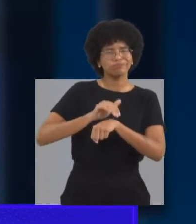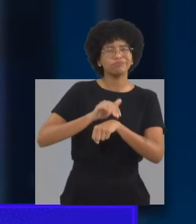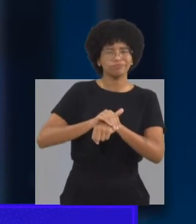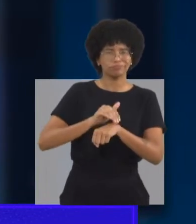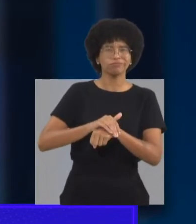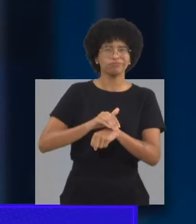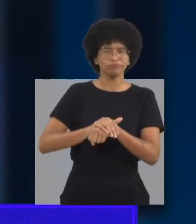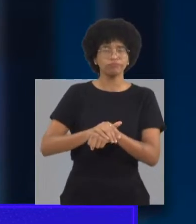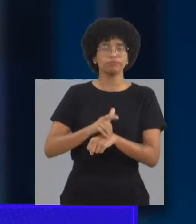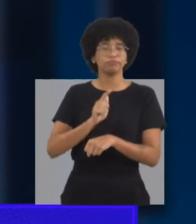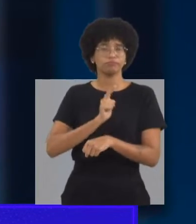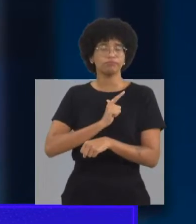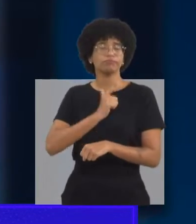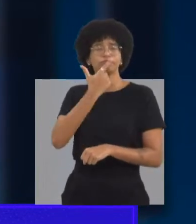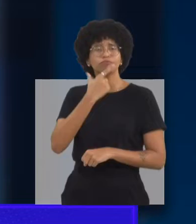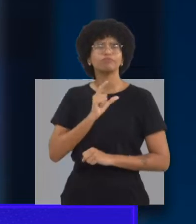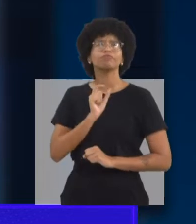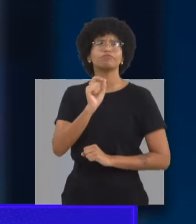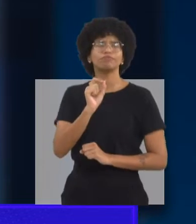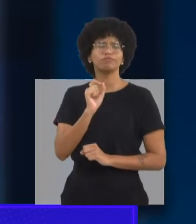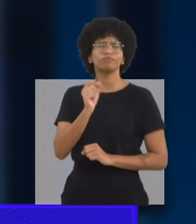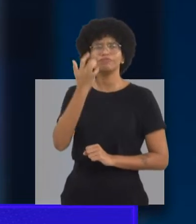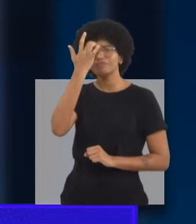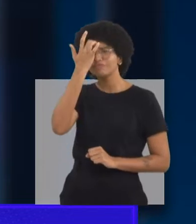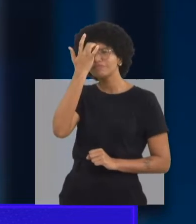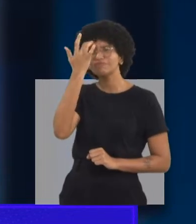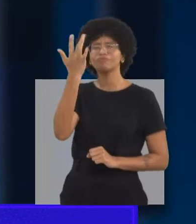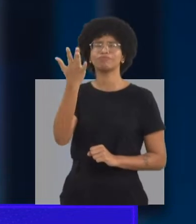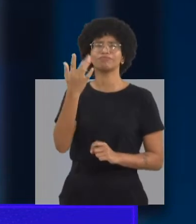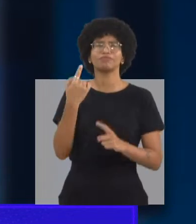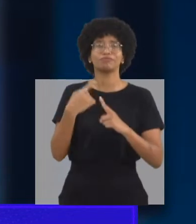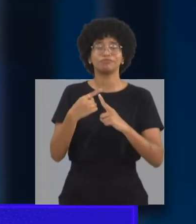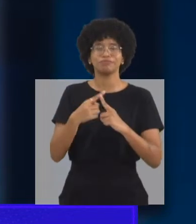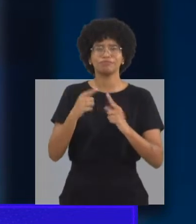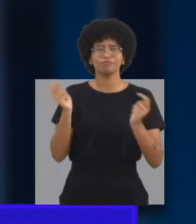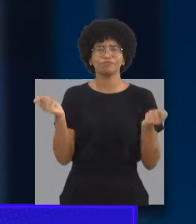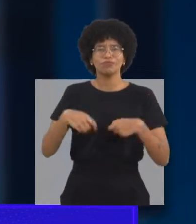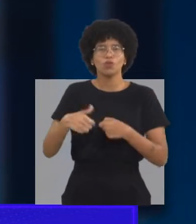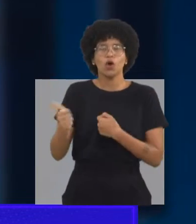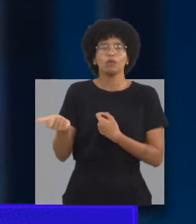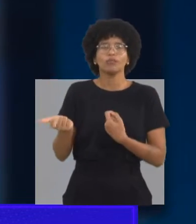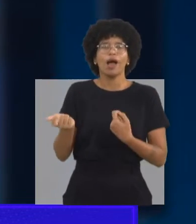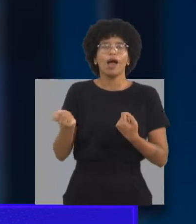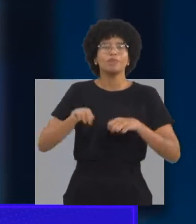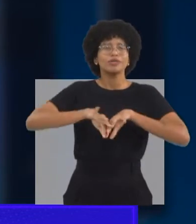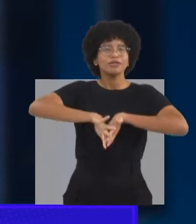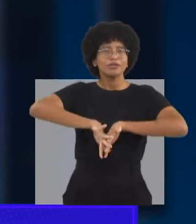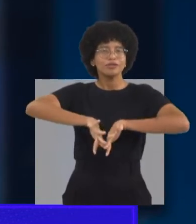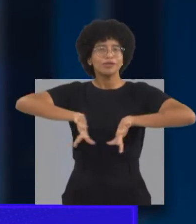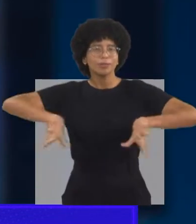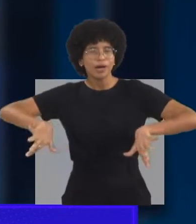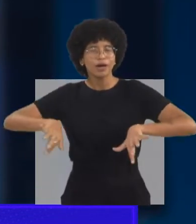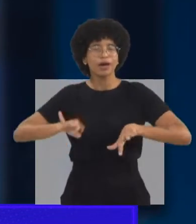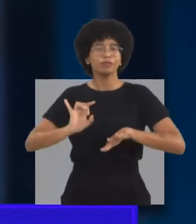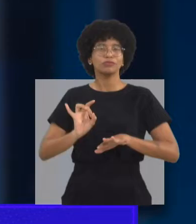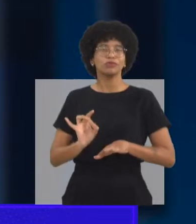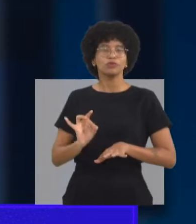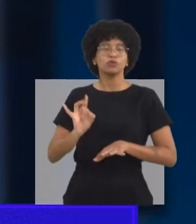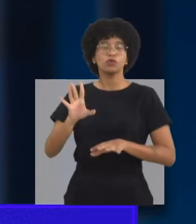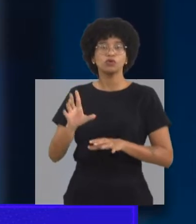é uma dificuldade, às vezes, de práxis, de resolução de problema, de funcionalidade, de ter uma